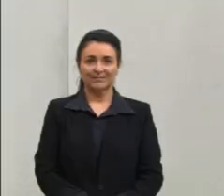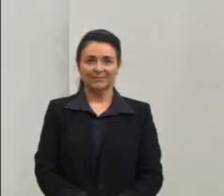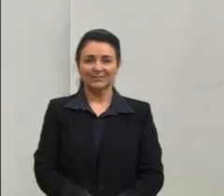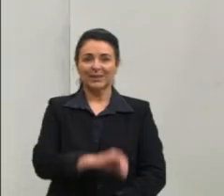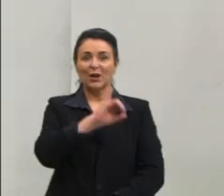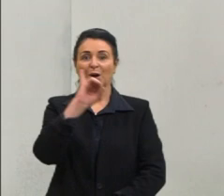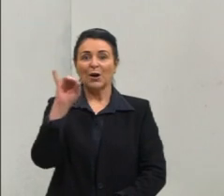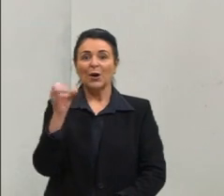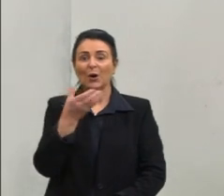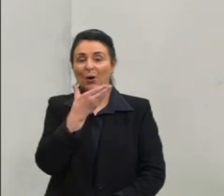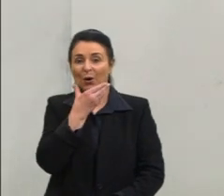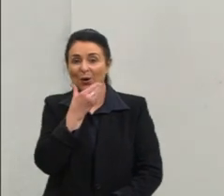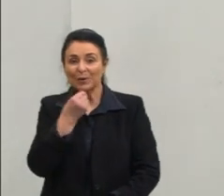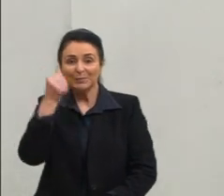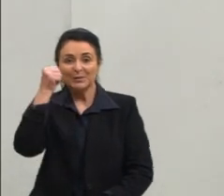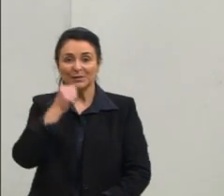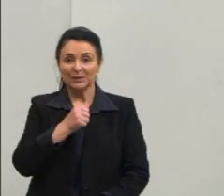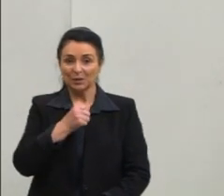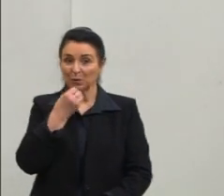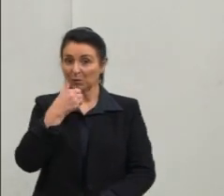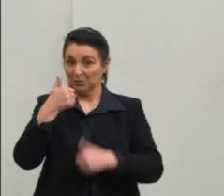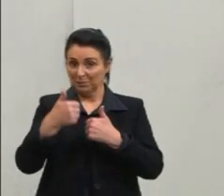Olá, carinhos, como estão?